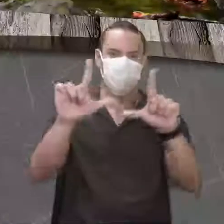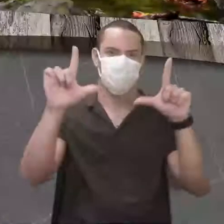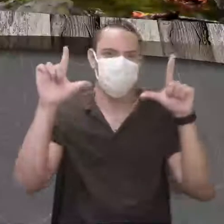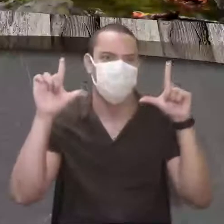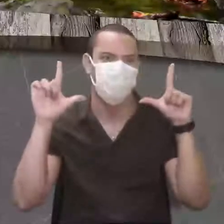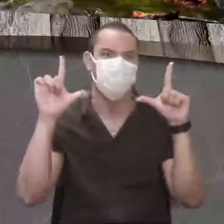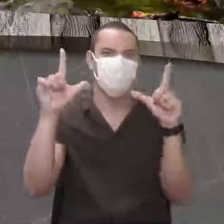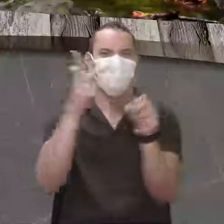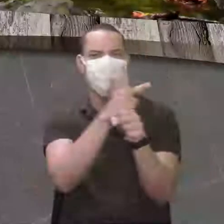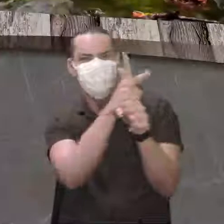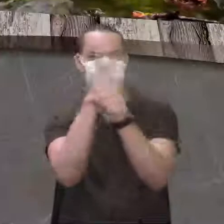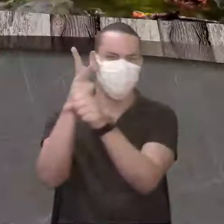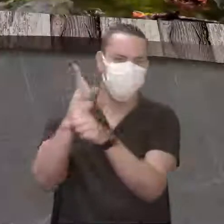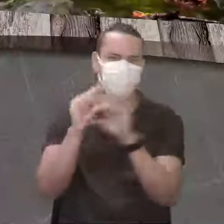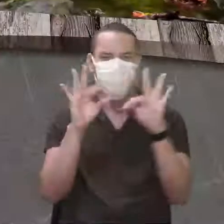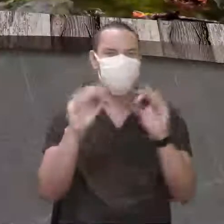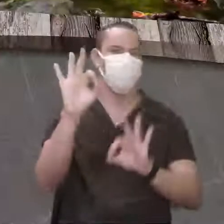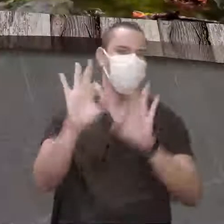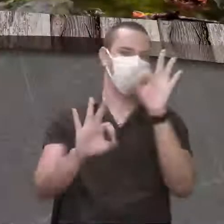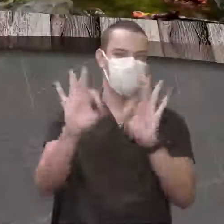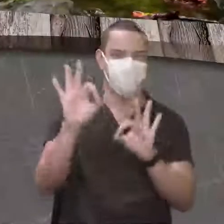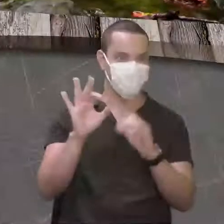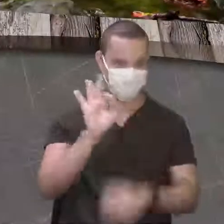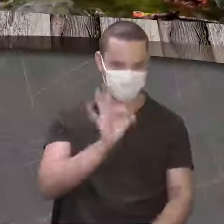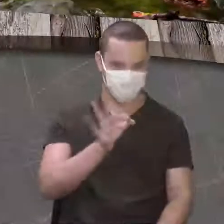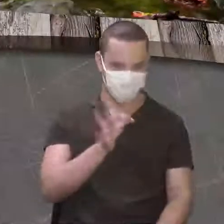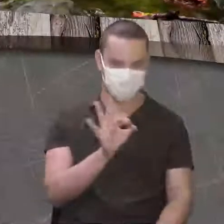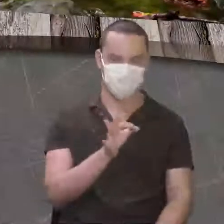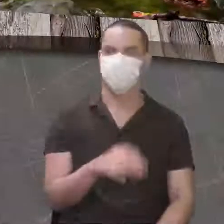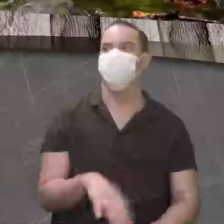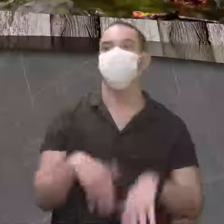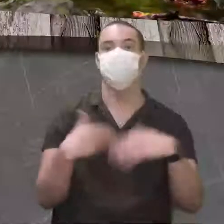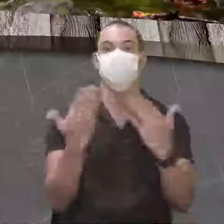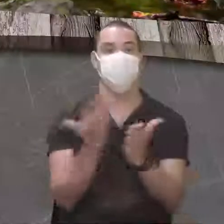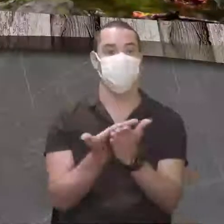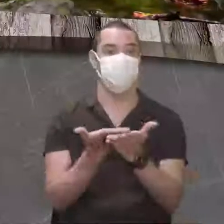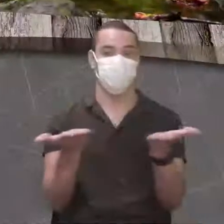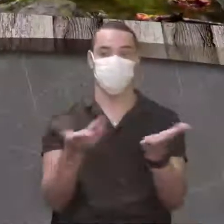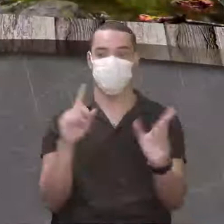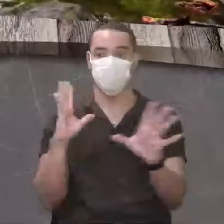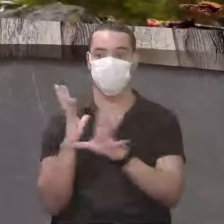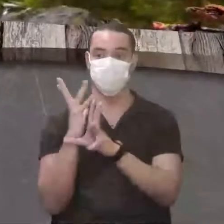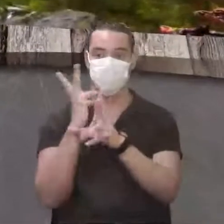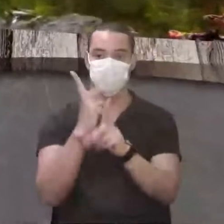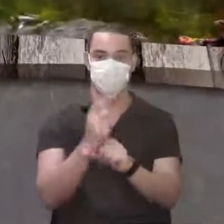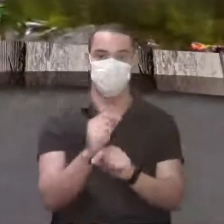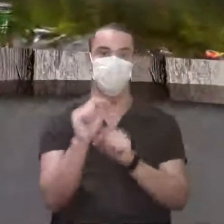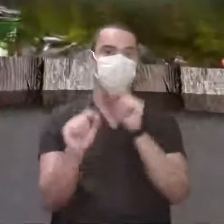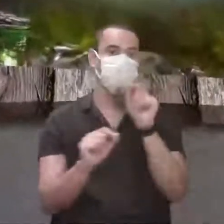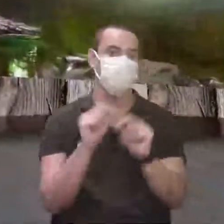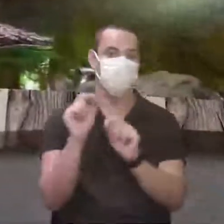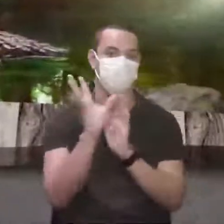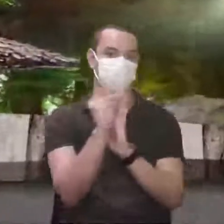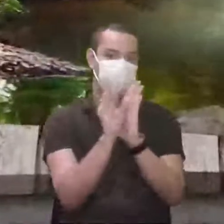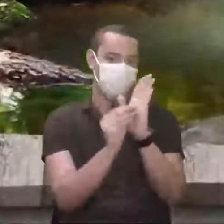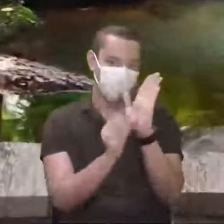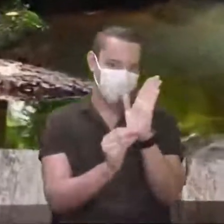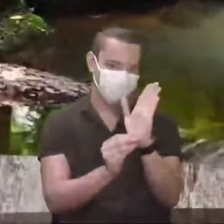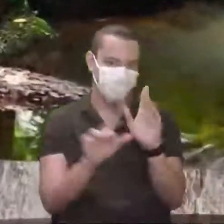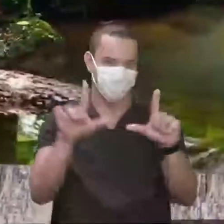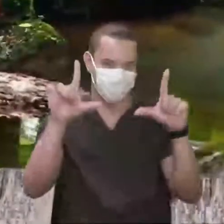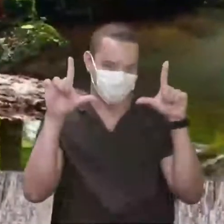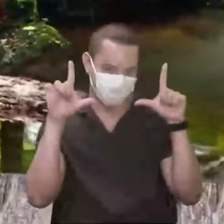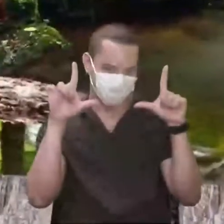ele faz o que ele quer, né? Vamos lá. Gente, na aula de hoje, a vai revisar, então, o conteúdo dessa unidade. Lá vem